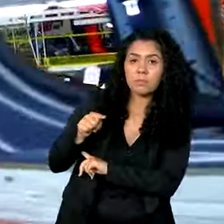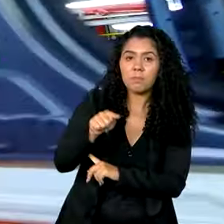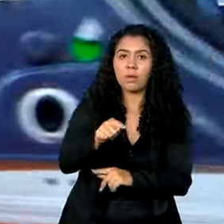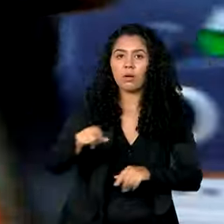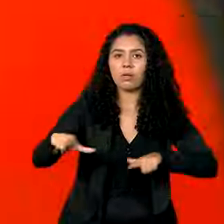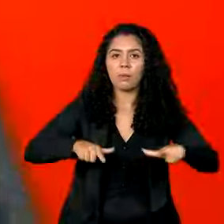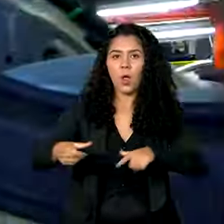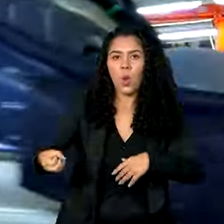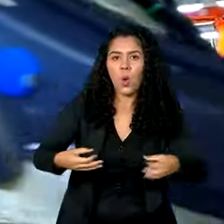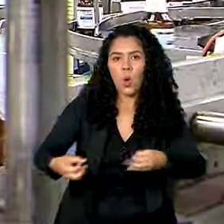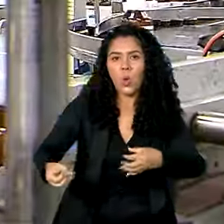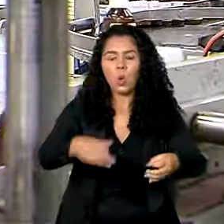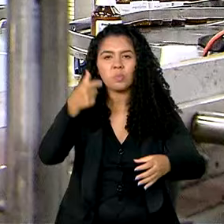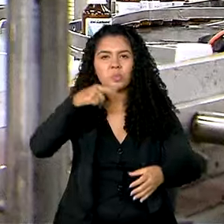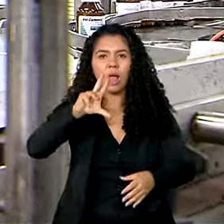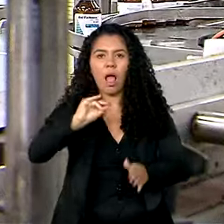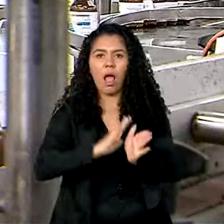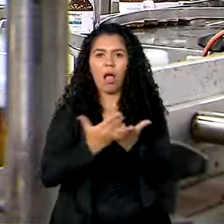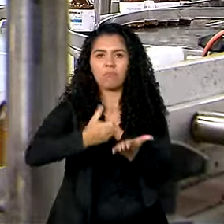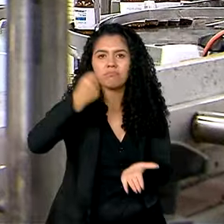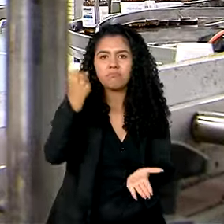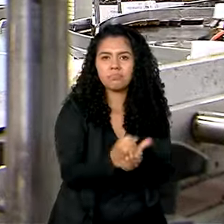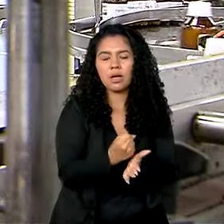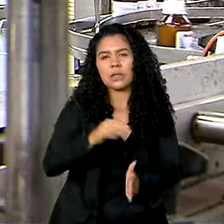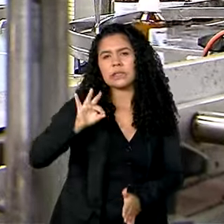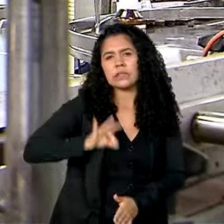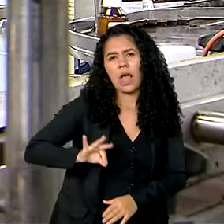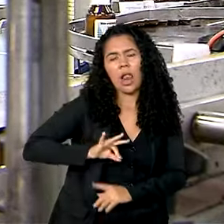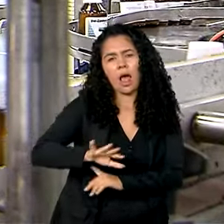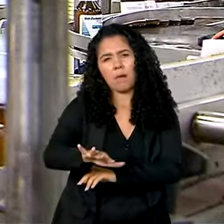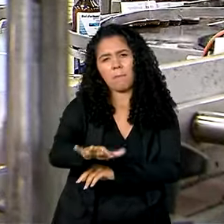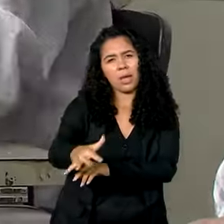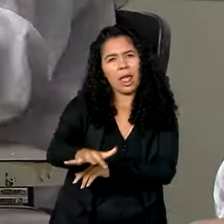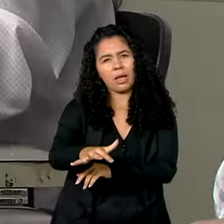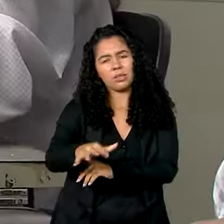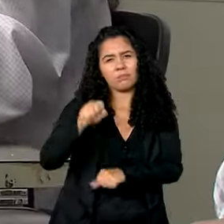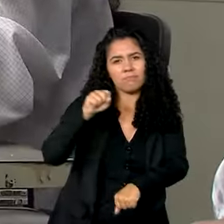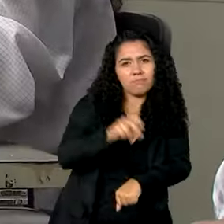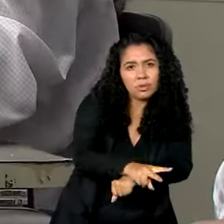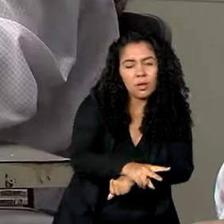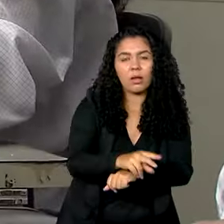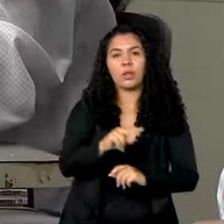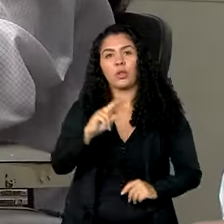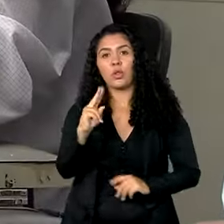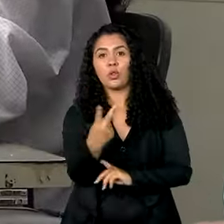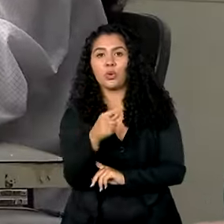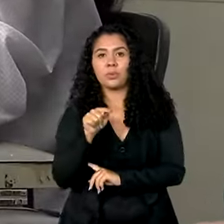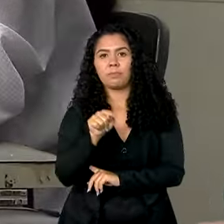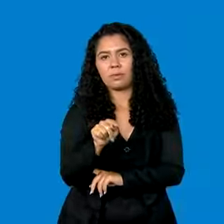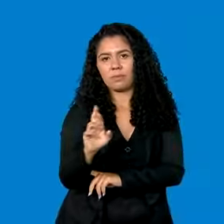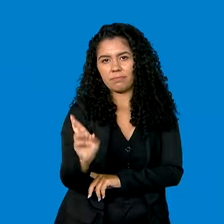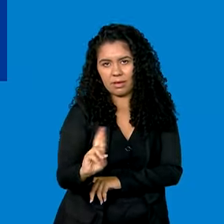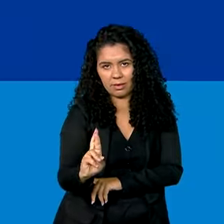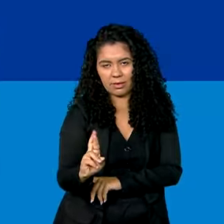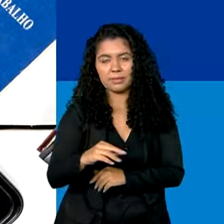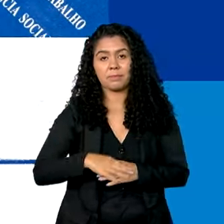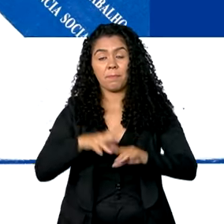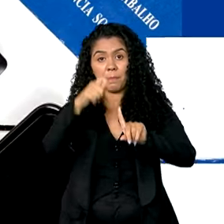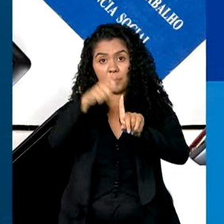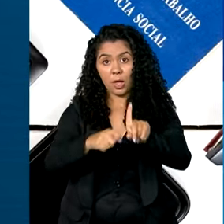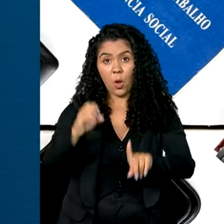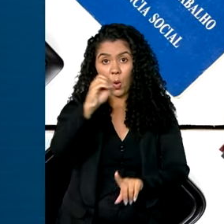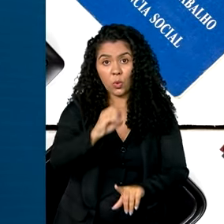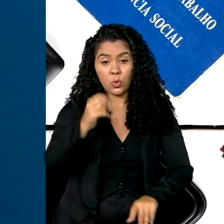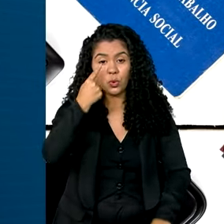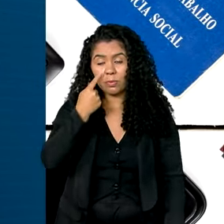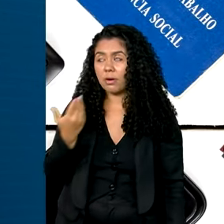trabalho com carteira assinada. O salário médio real de admissão ficou em cerca de R$ 2 mil. Em outubro,